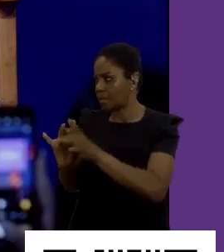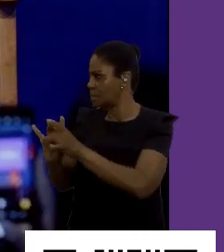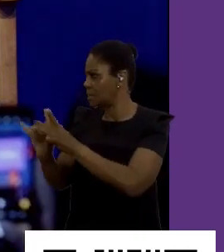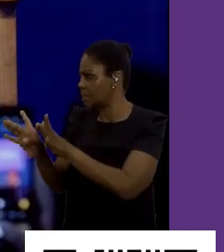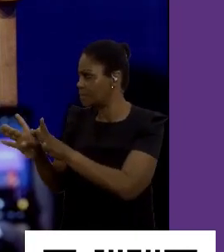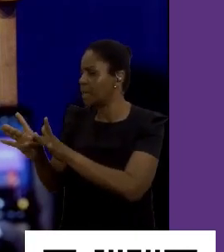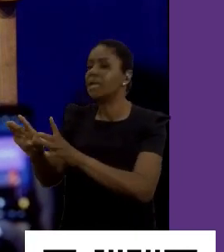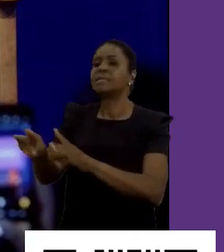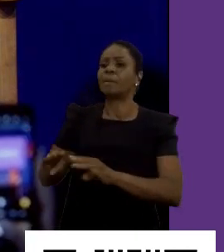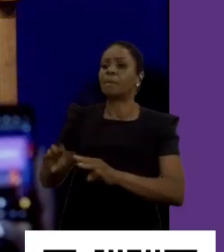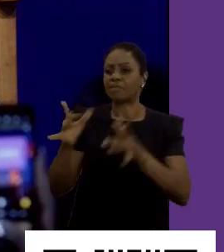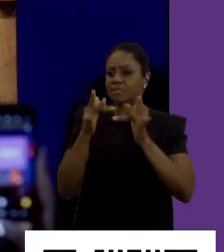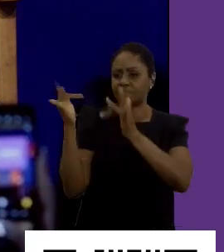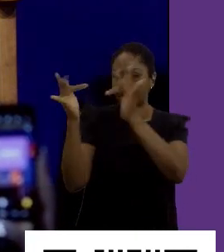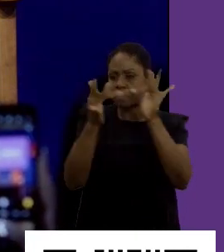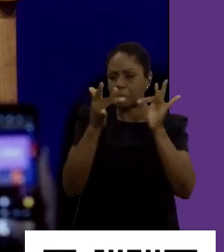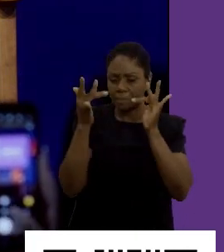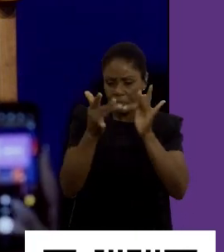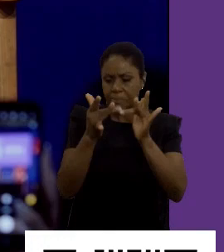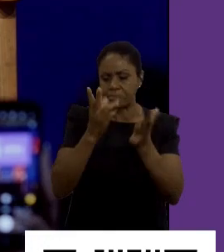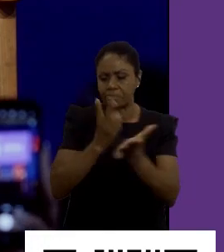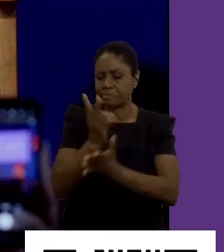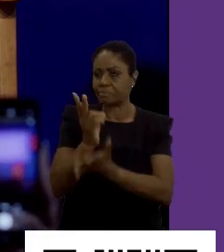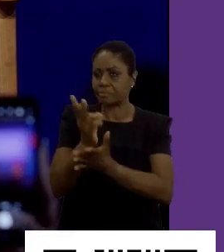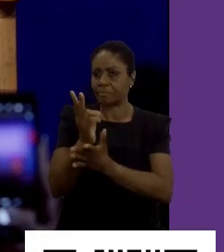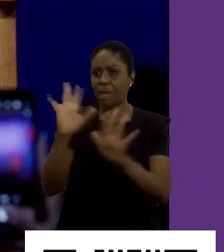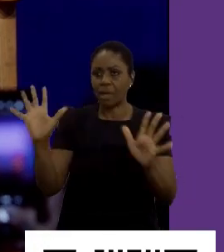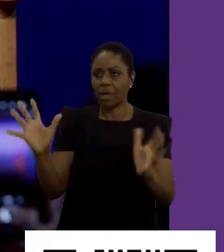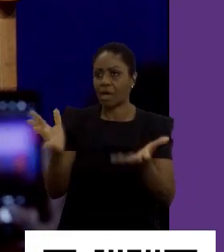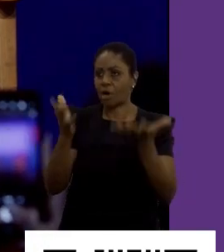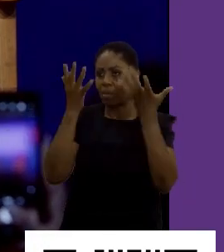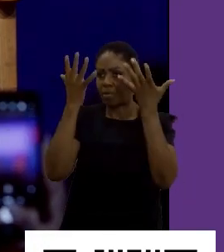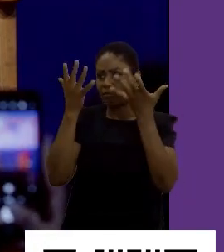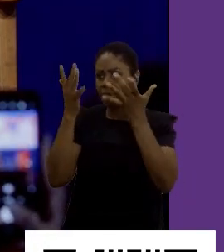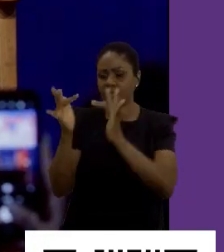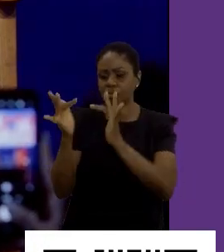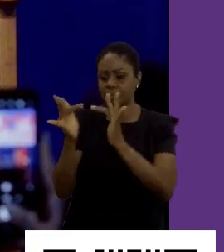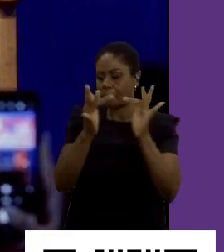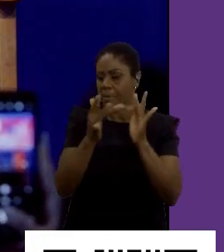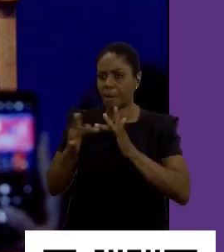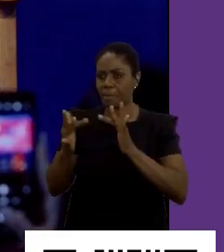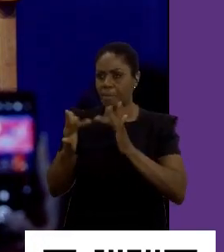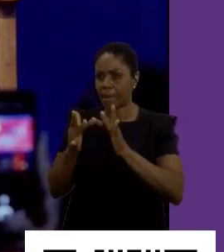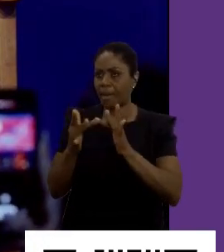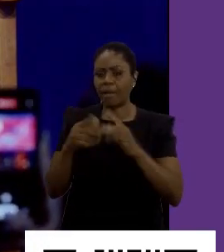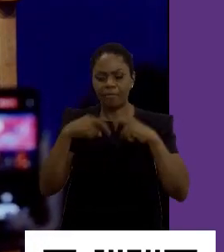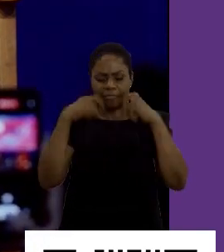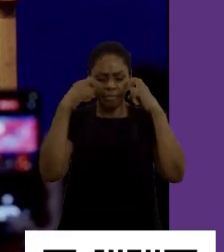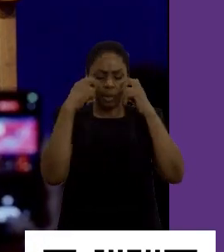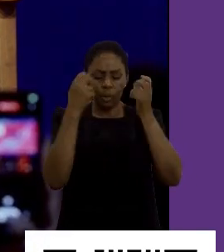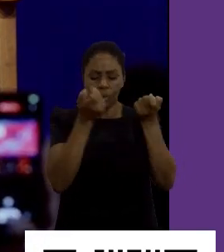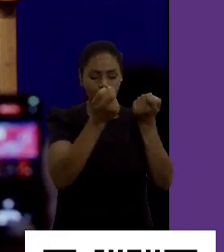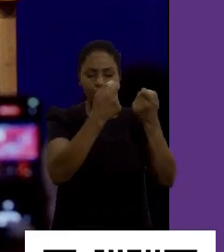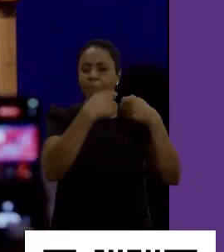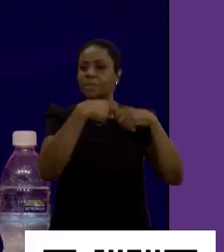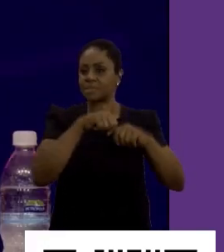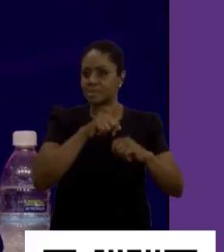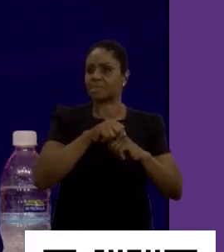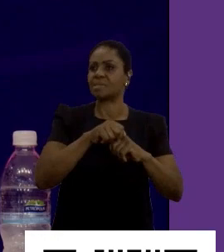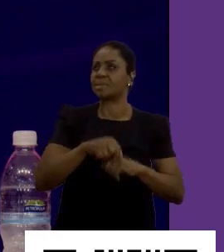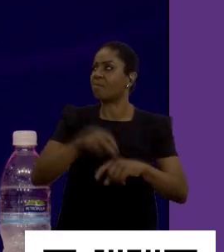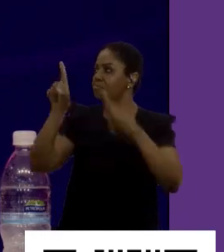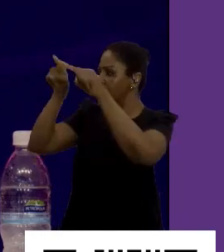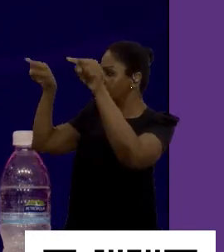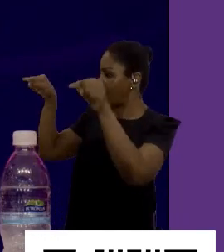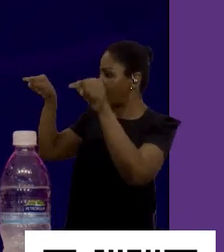networking continuar. E, enfim, esse evento é um evento de conexões. Então, não fiquem tímidos, não se acanhem. Vá ao Papo